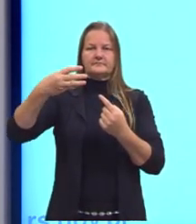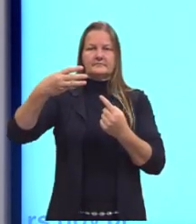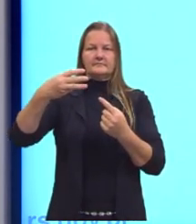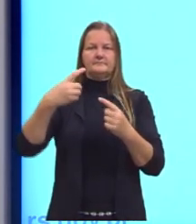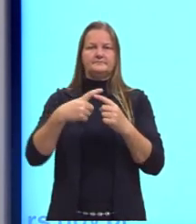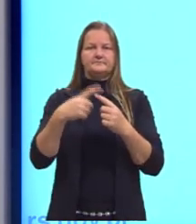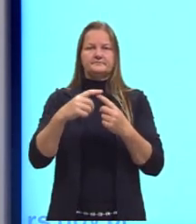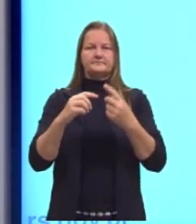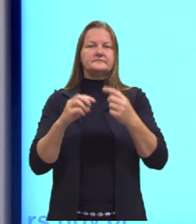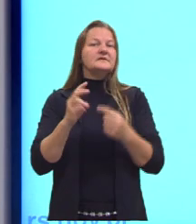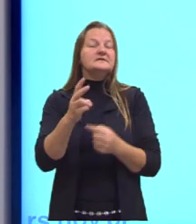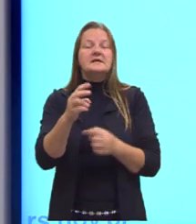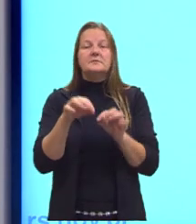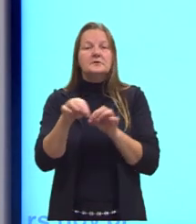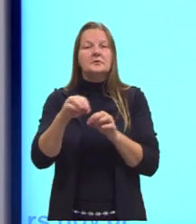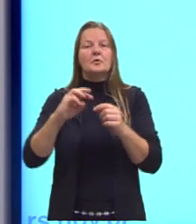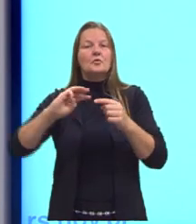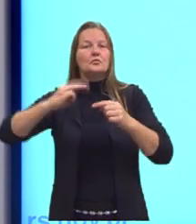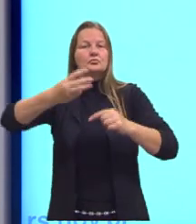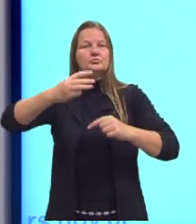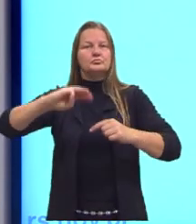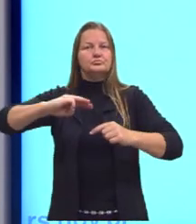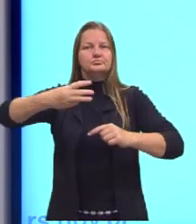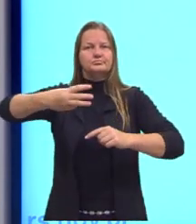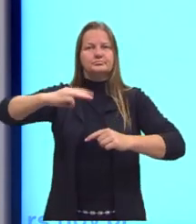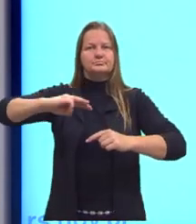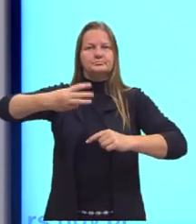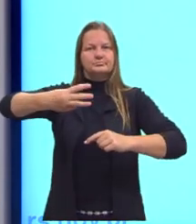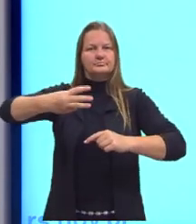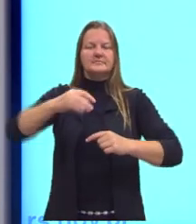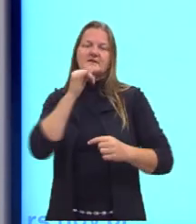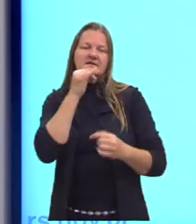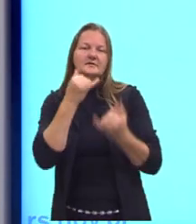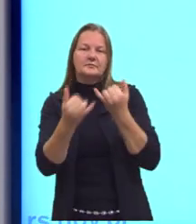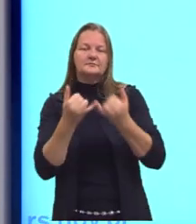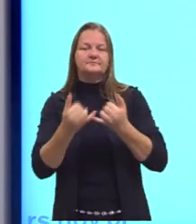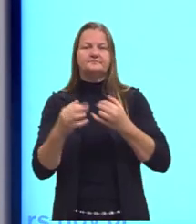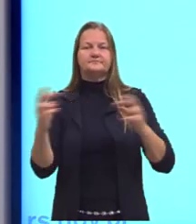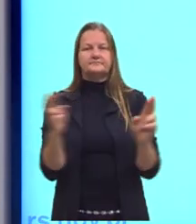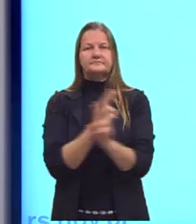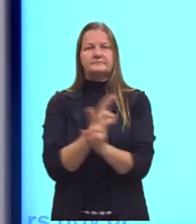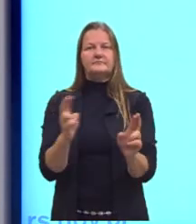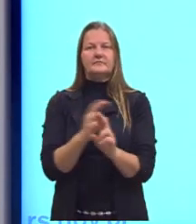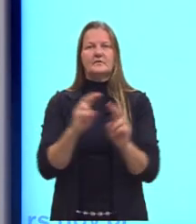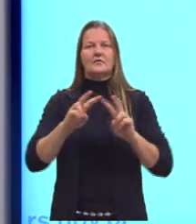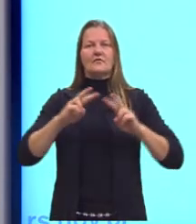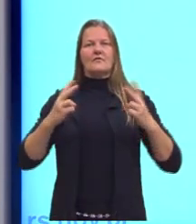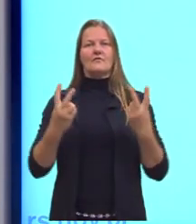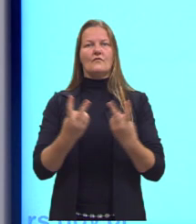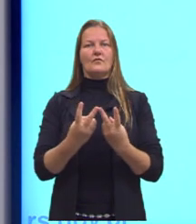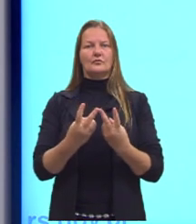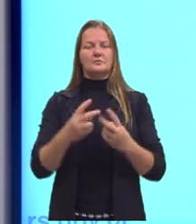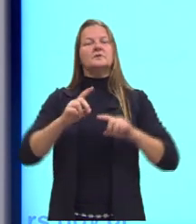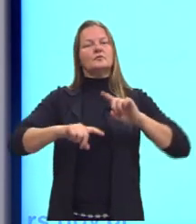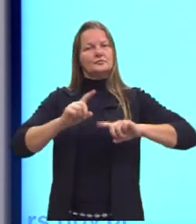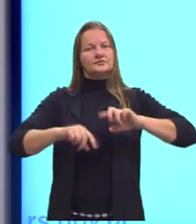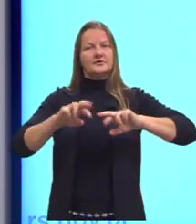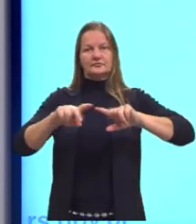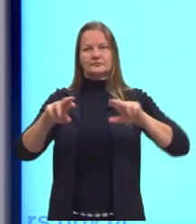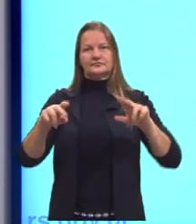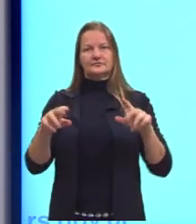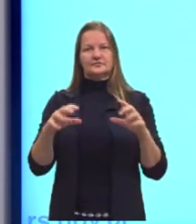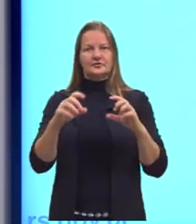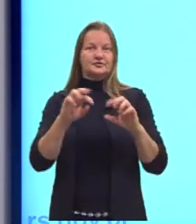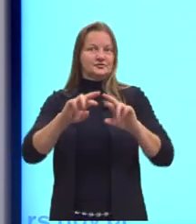medida ao cubo. Aqui são só alguns exemplos para vocês verem a relação do volume em objetos que são